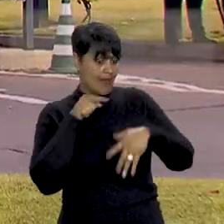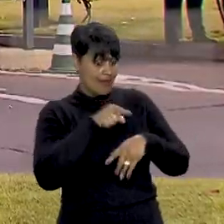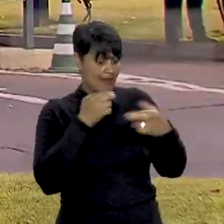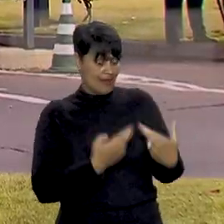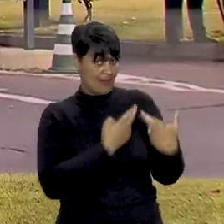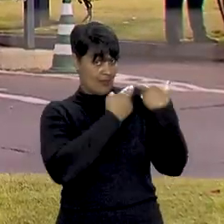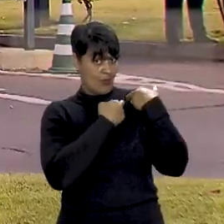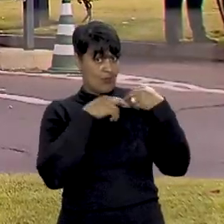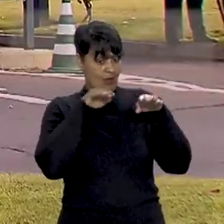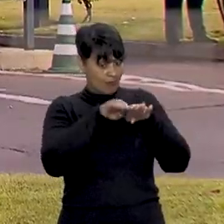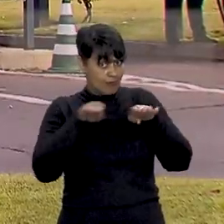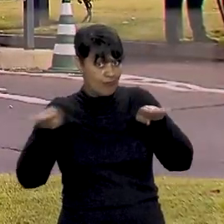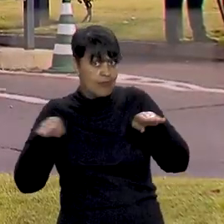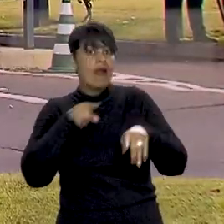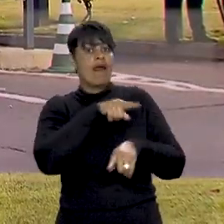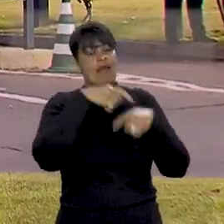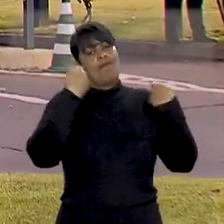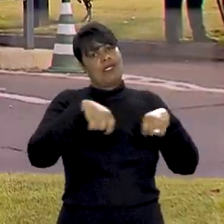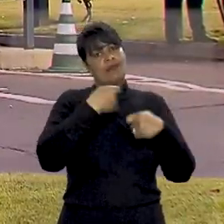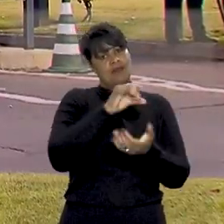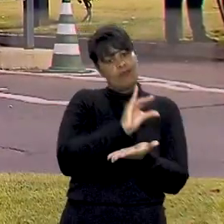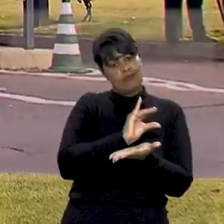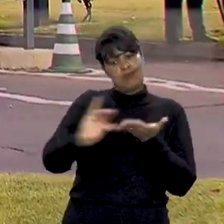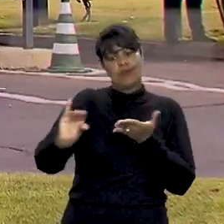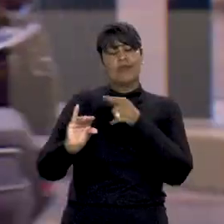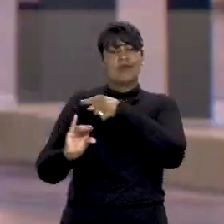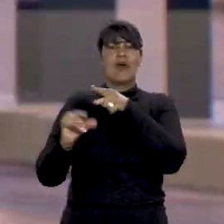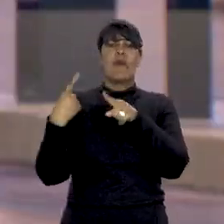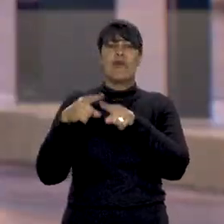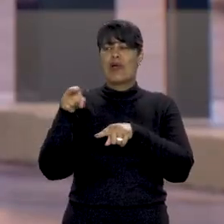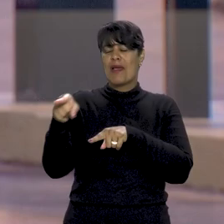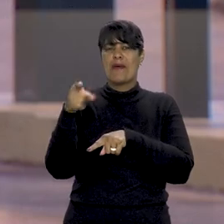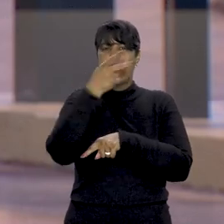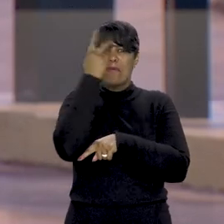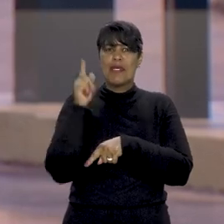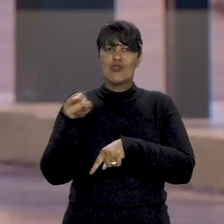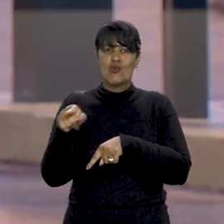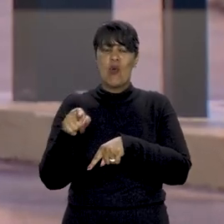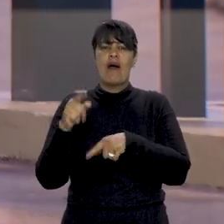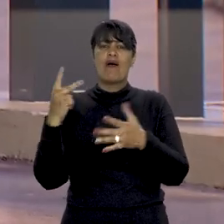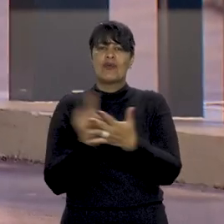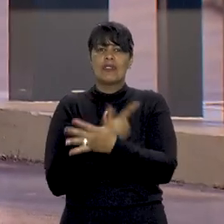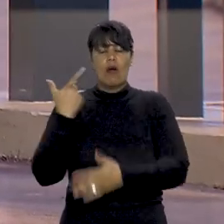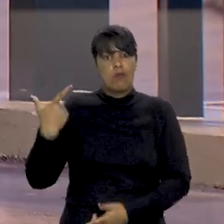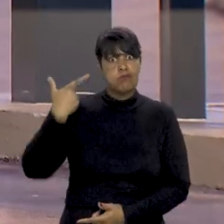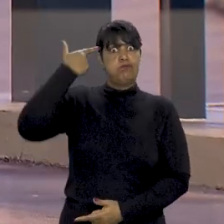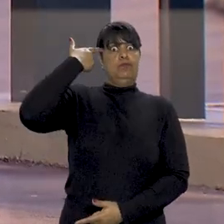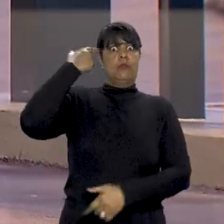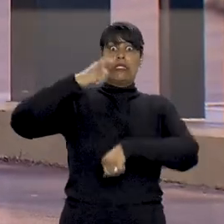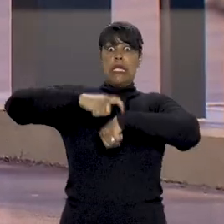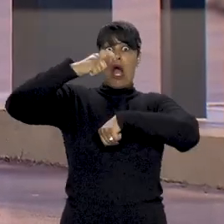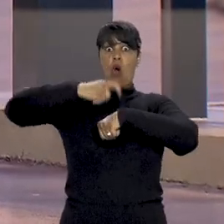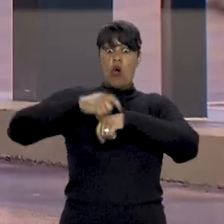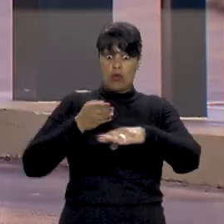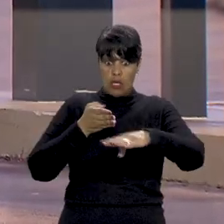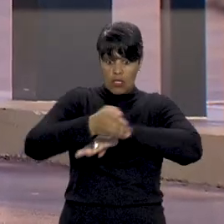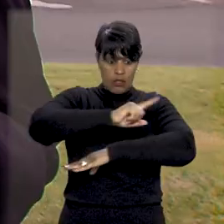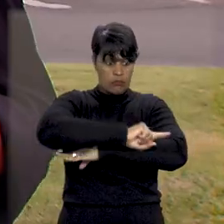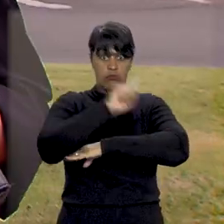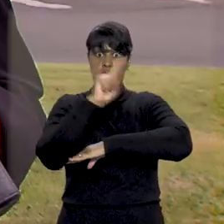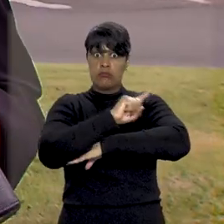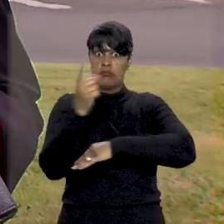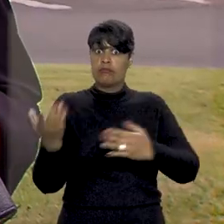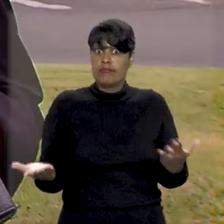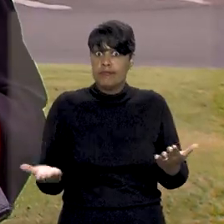responsáveis por indenizar um consumidor vítima de roubo à mão armada ocorrido na cancela para ingresso no estacionamento.